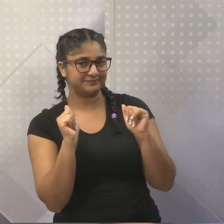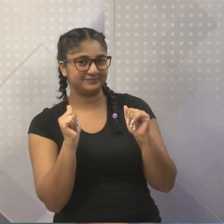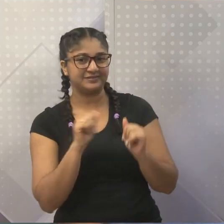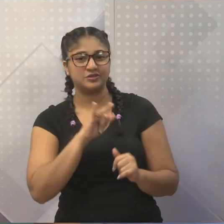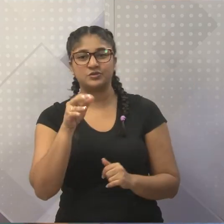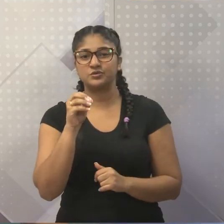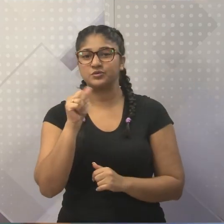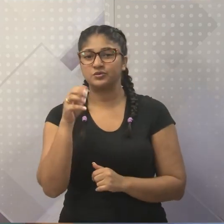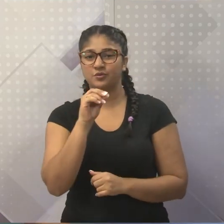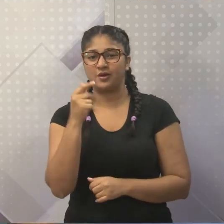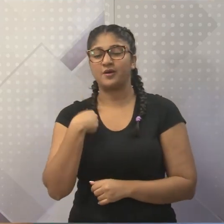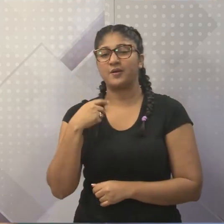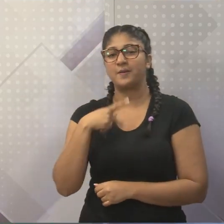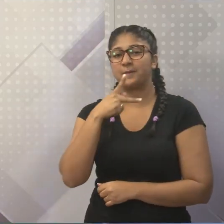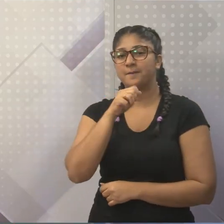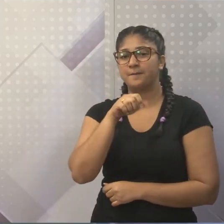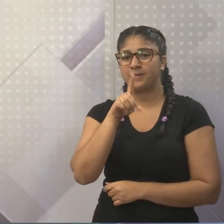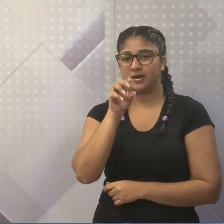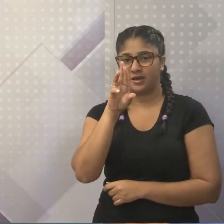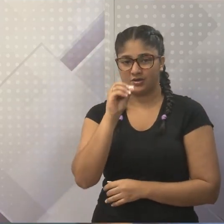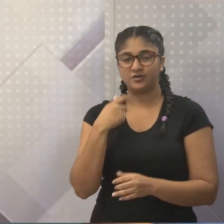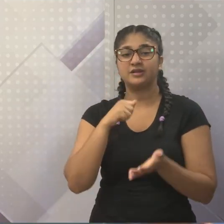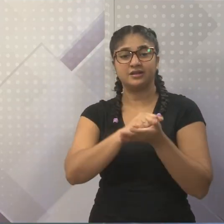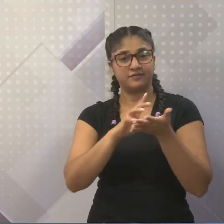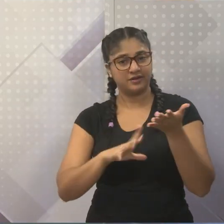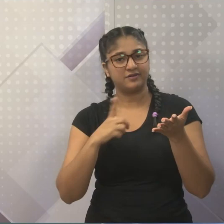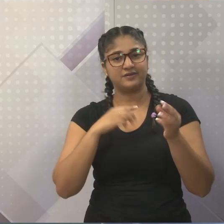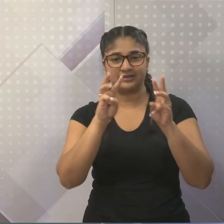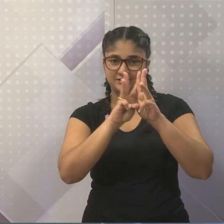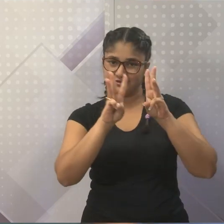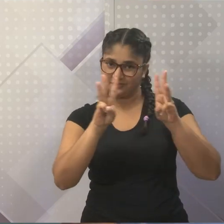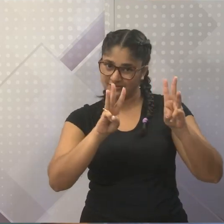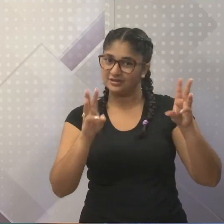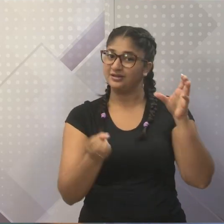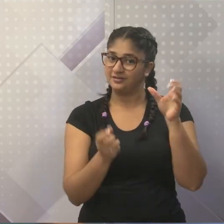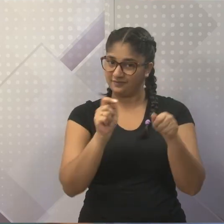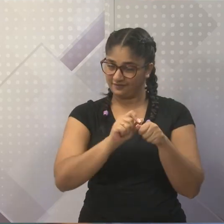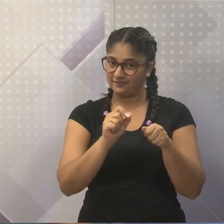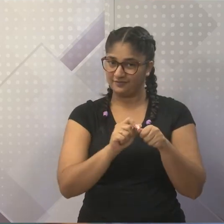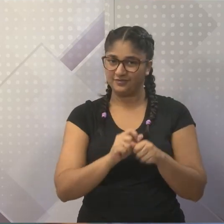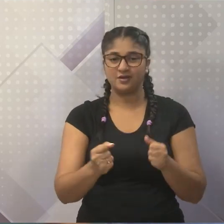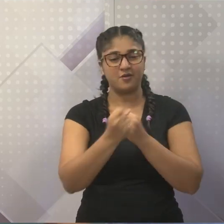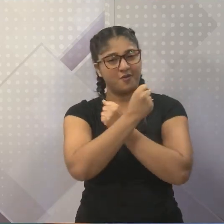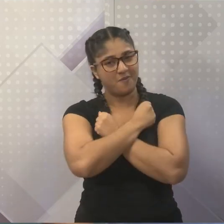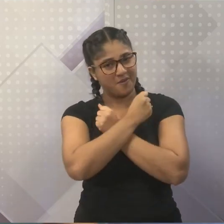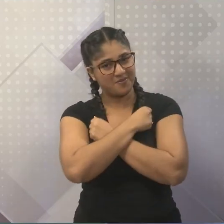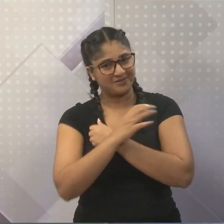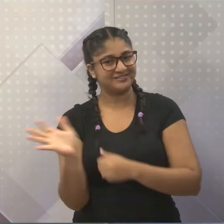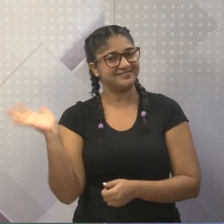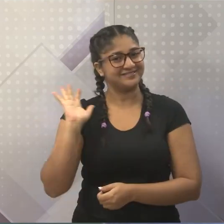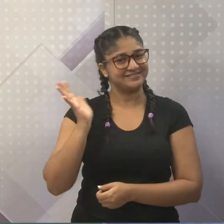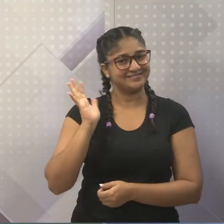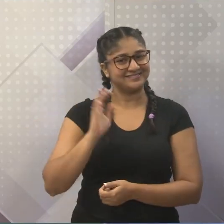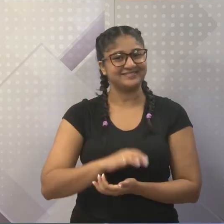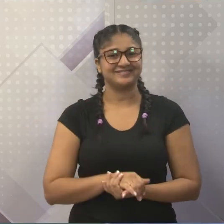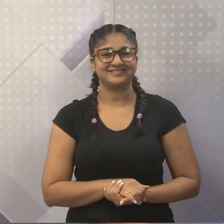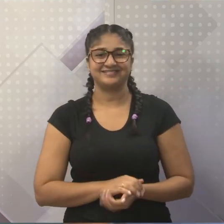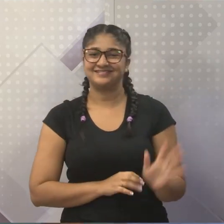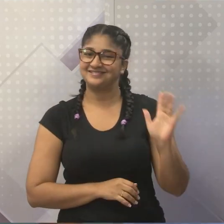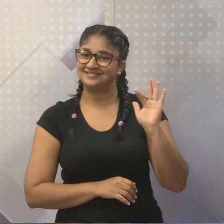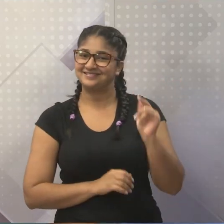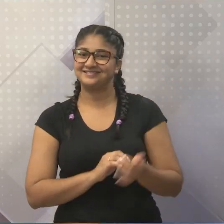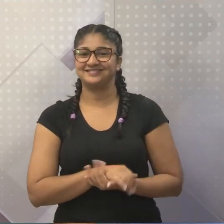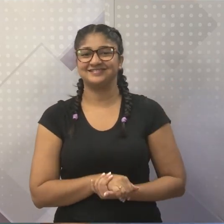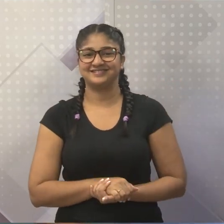João Condado. Pedro, Paulo. E façam a atividade que vai estar lá no site, tá certo? A todos vocês, um abraço e bora pra frente. Tchau. Tchau.